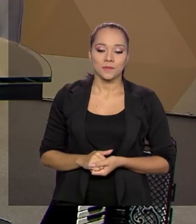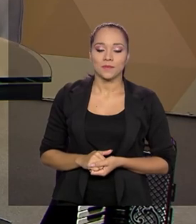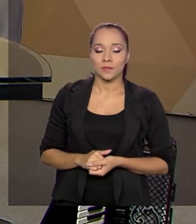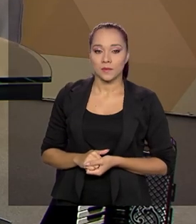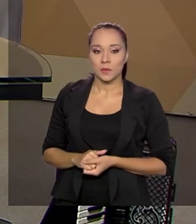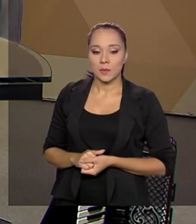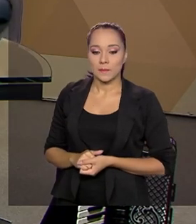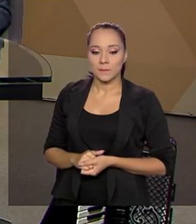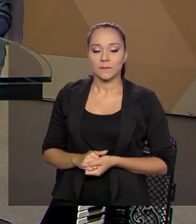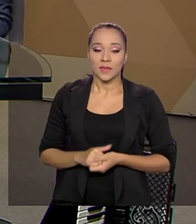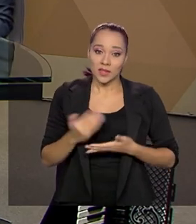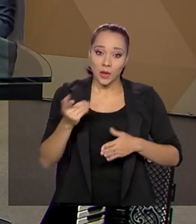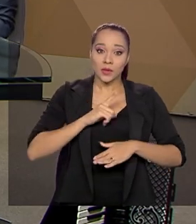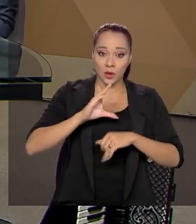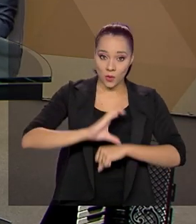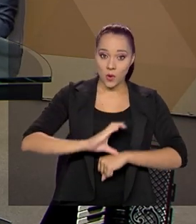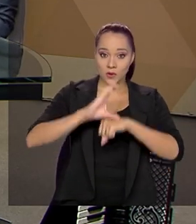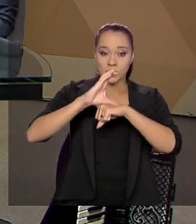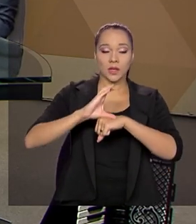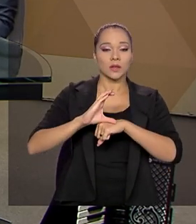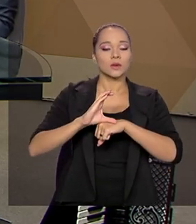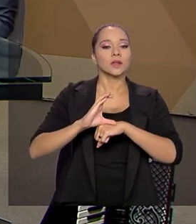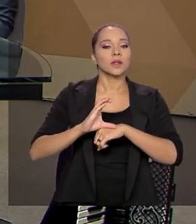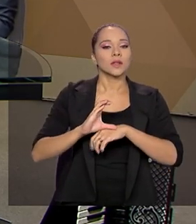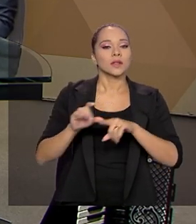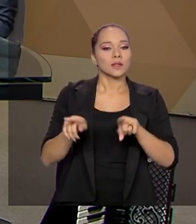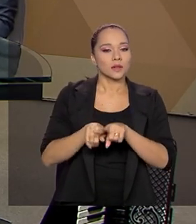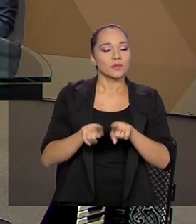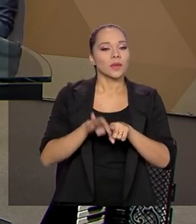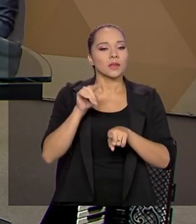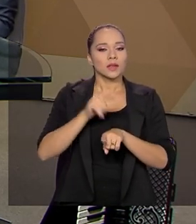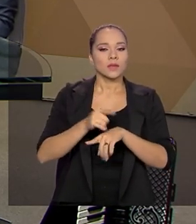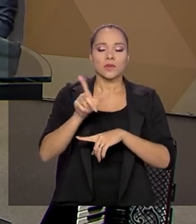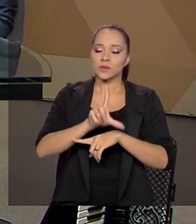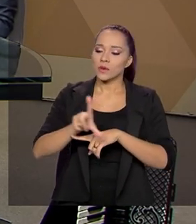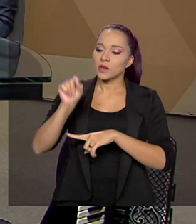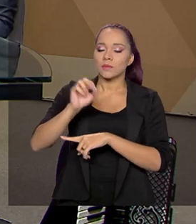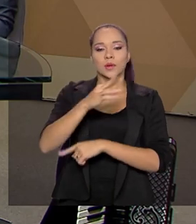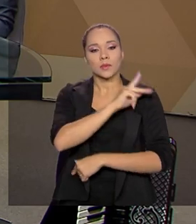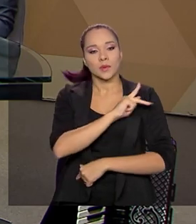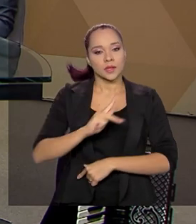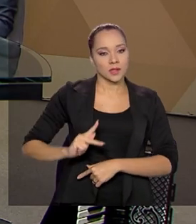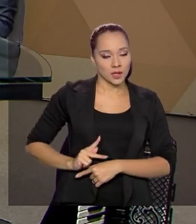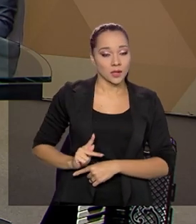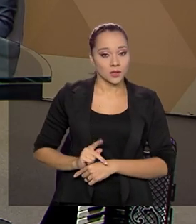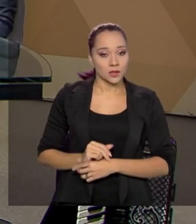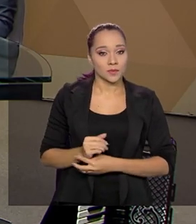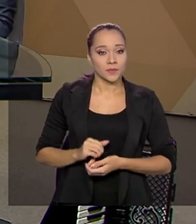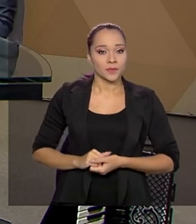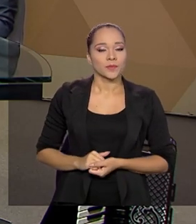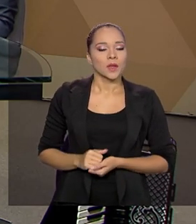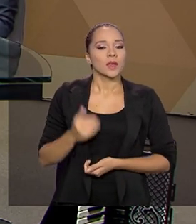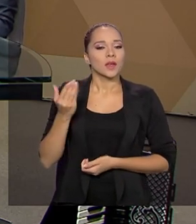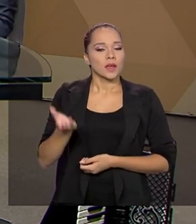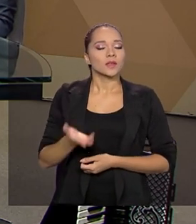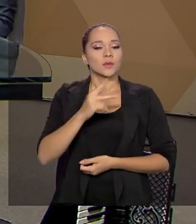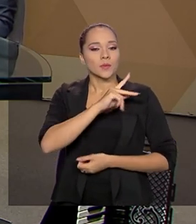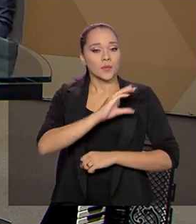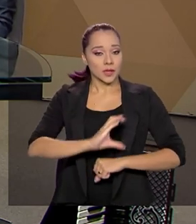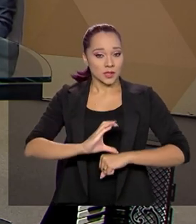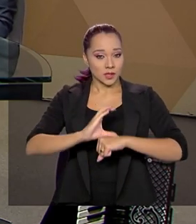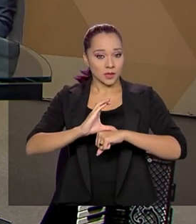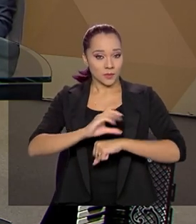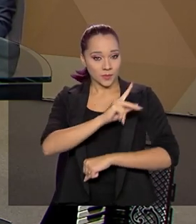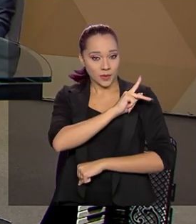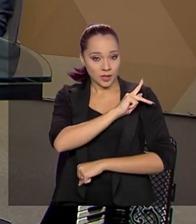disso, temos um conselho deliberativo que foi nomeado pelo Presidente da República, da qual o Presidente do Conselho é o